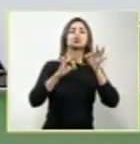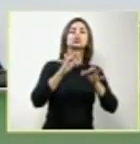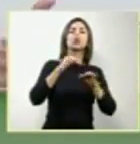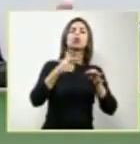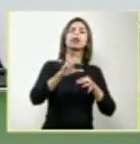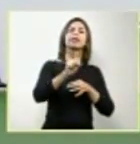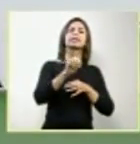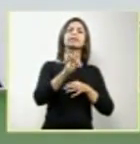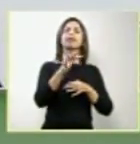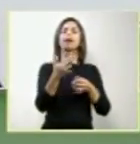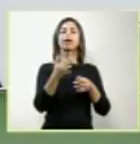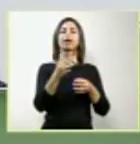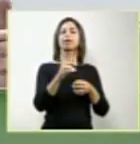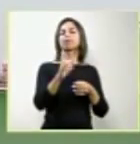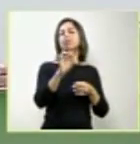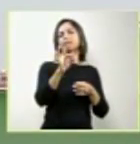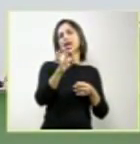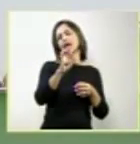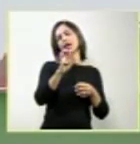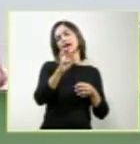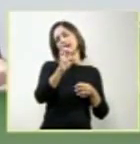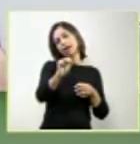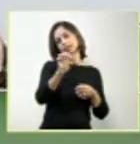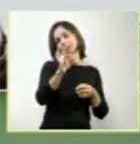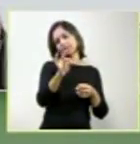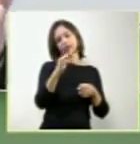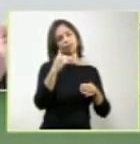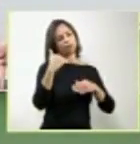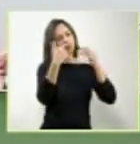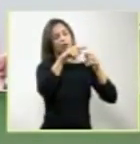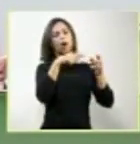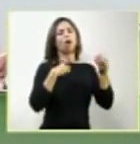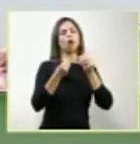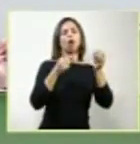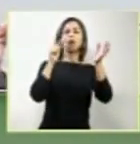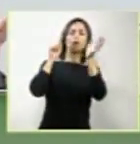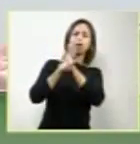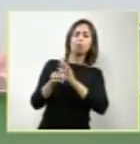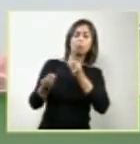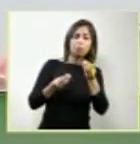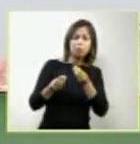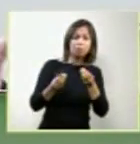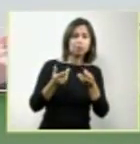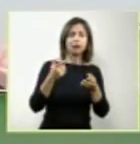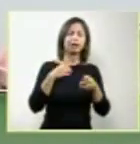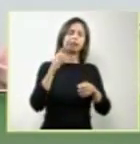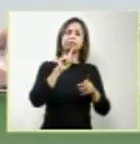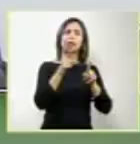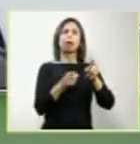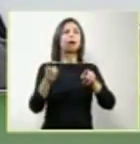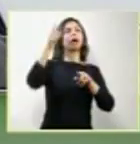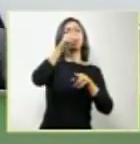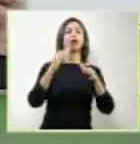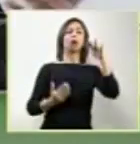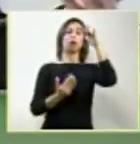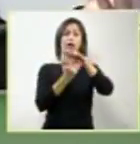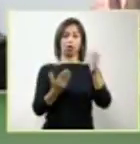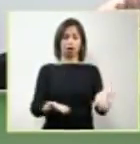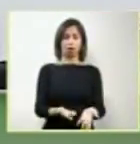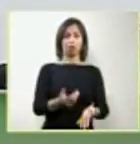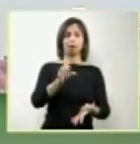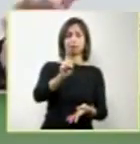desenrolar de um processo normal, e mesmo de colocar nas mãos de um juiz, enfim,